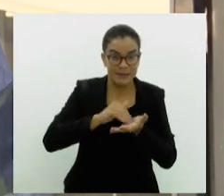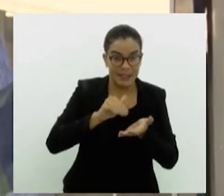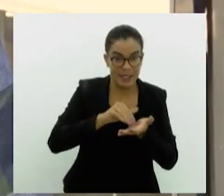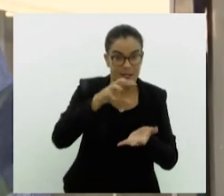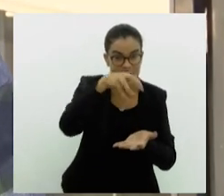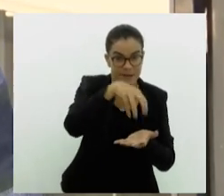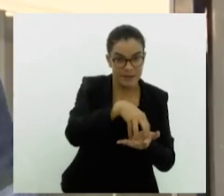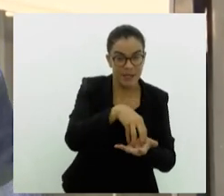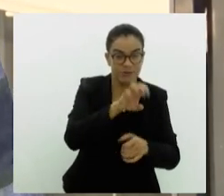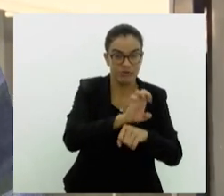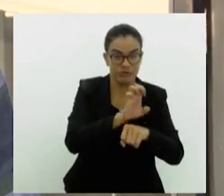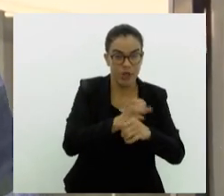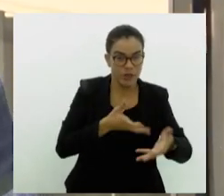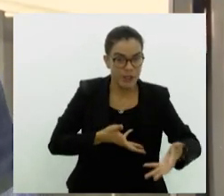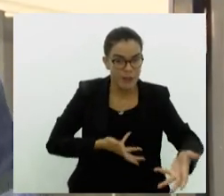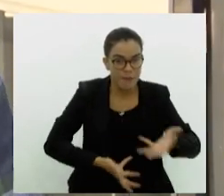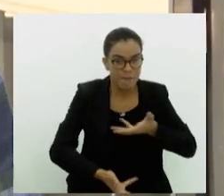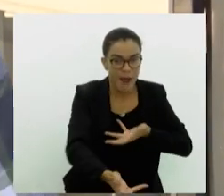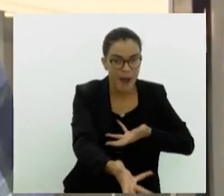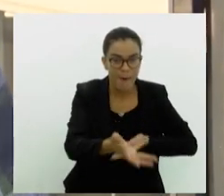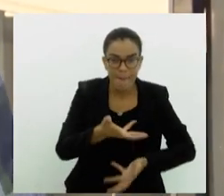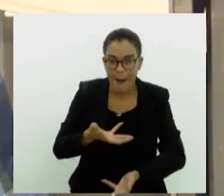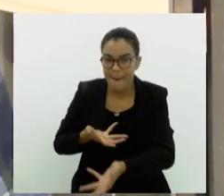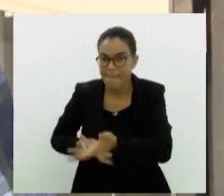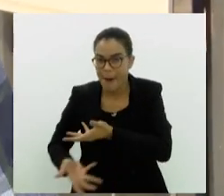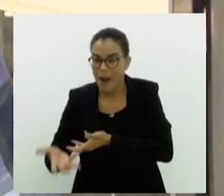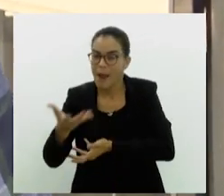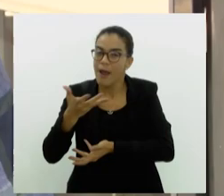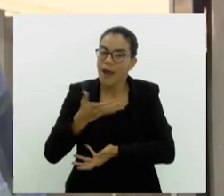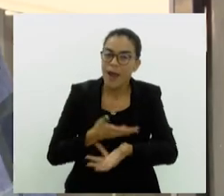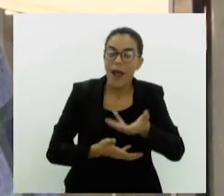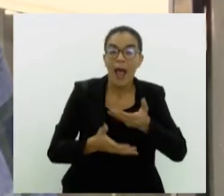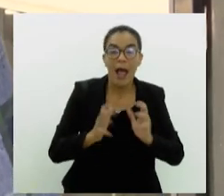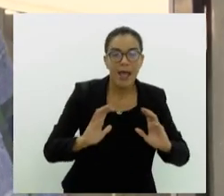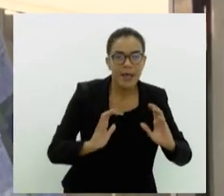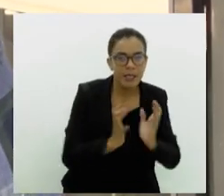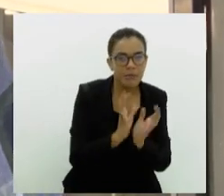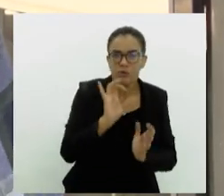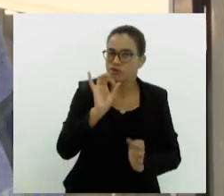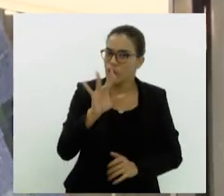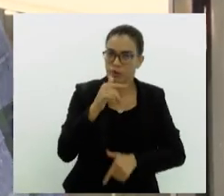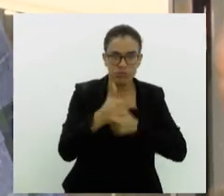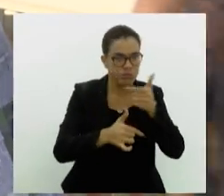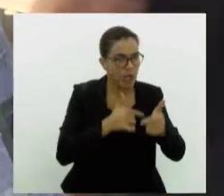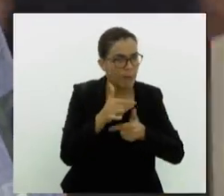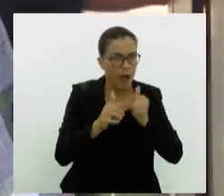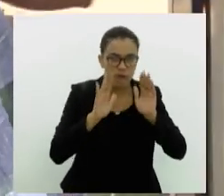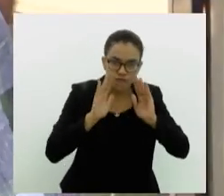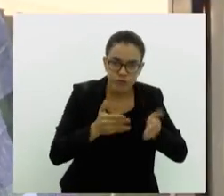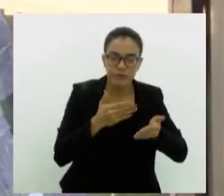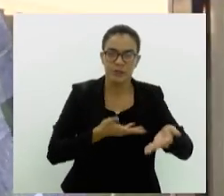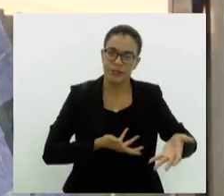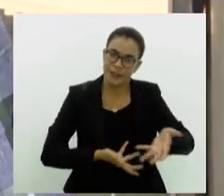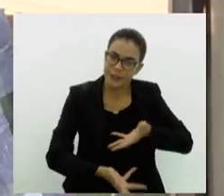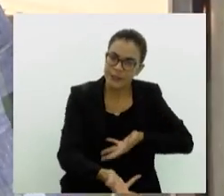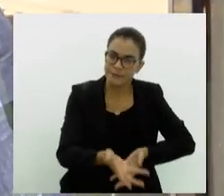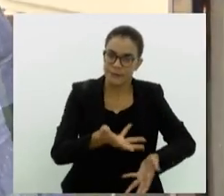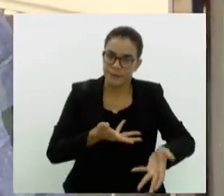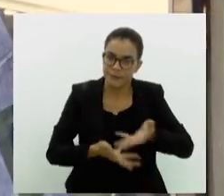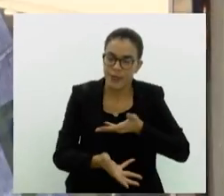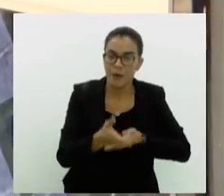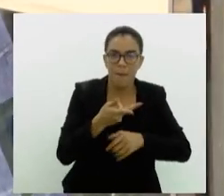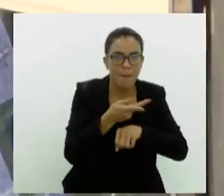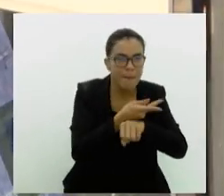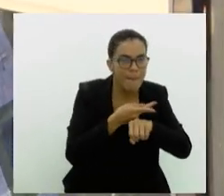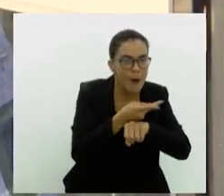Central Estadual de Transplantes vêm investindo para que essas equipes façam apenas o trabalho de doação de órgãos, que envolve desde a